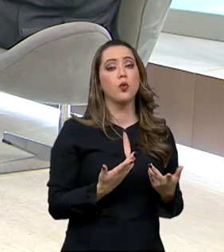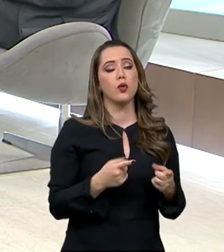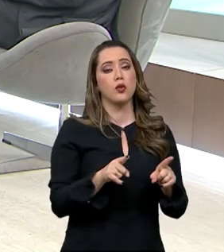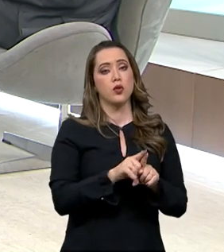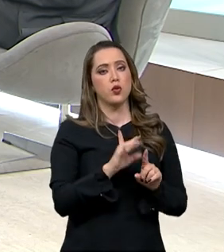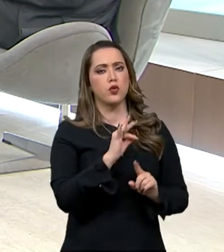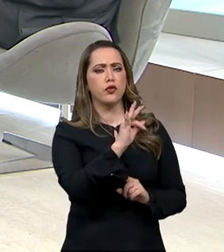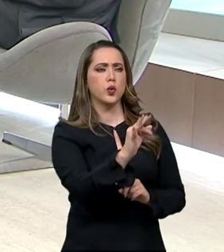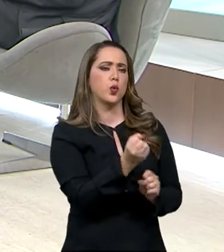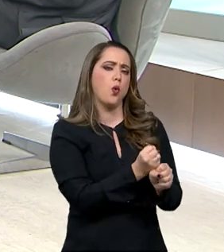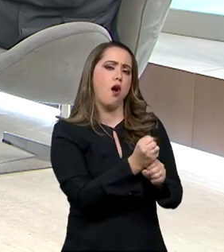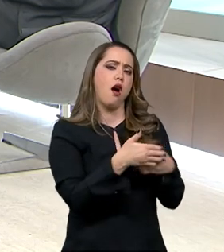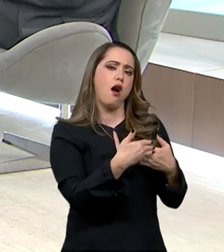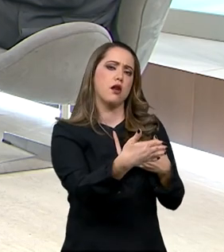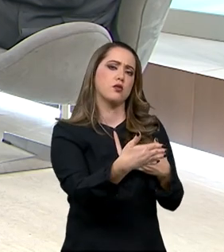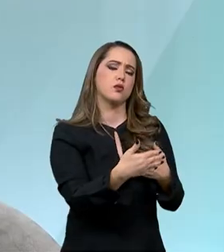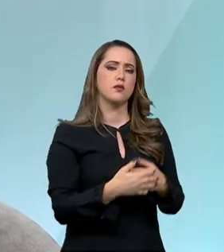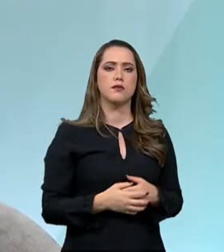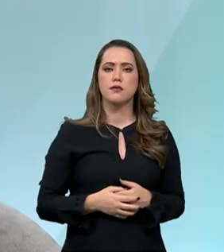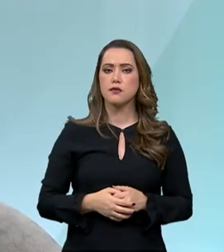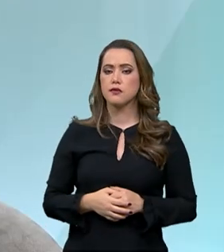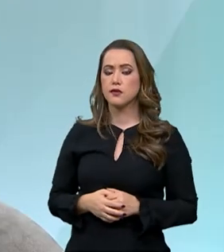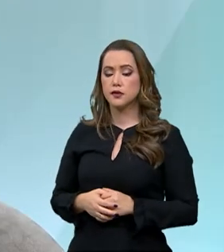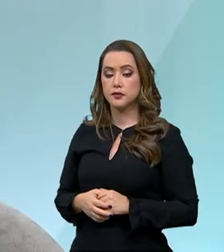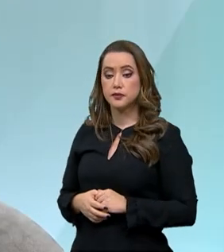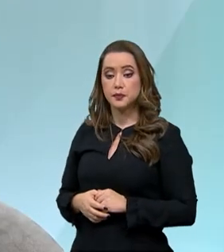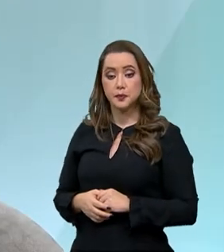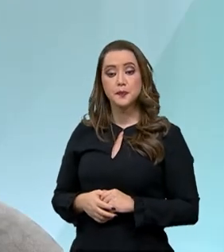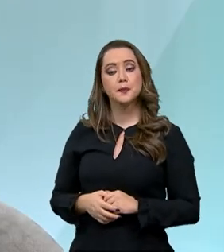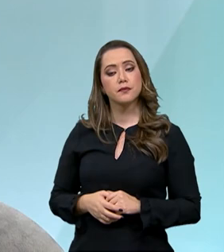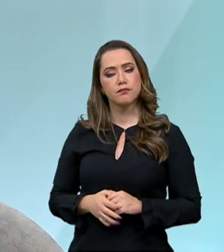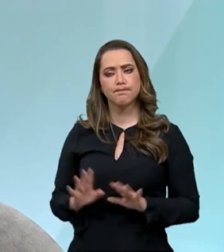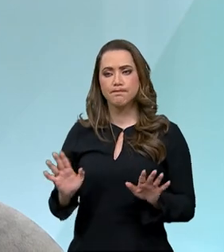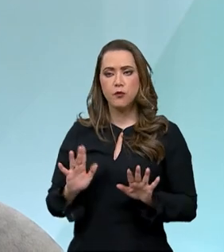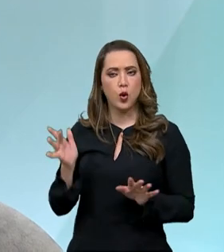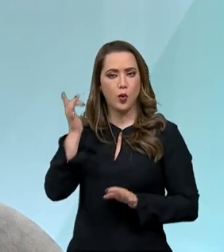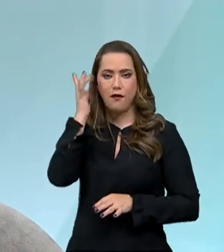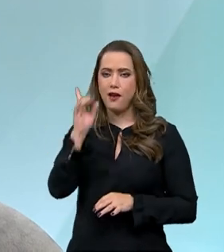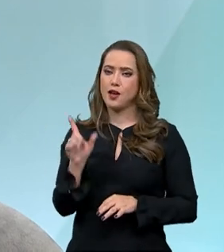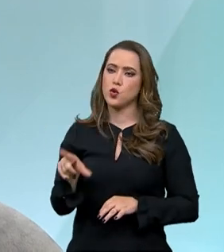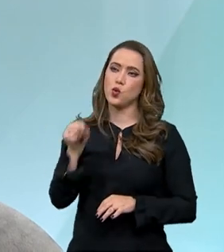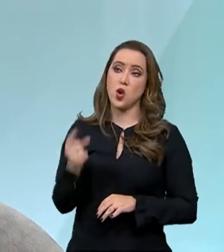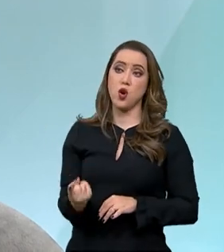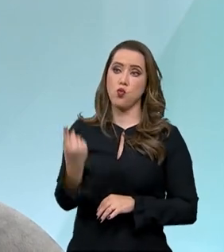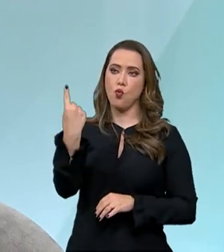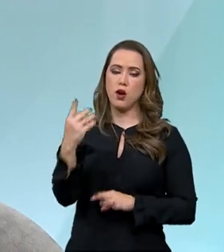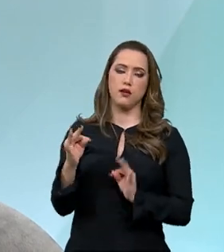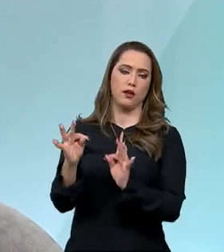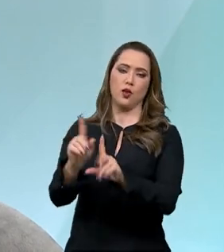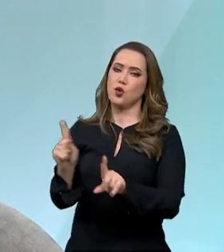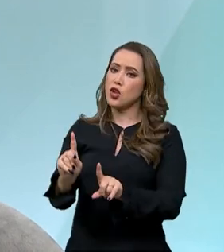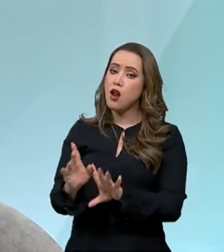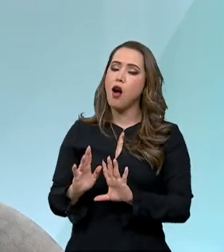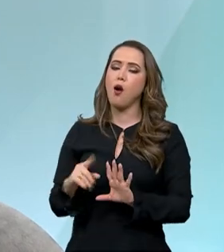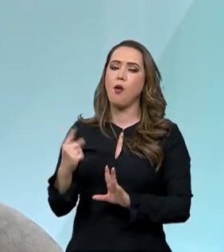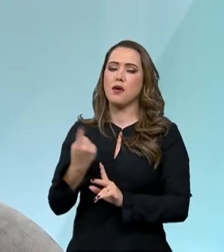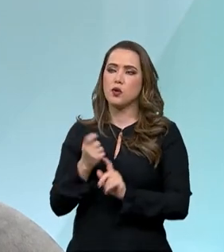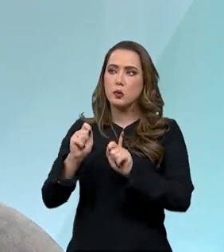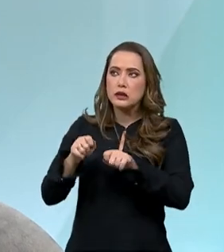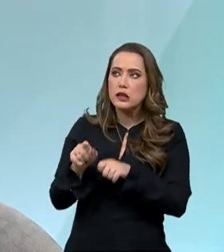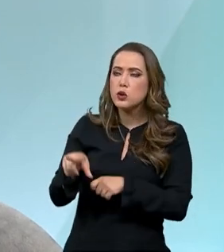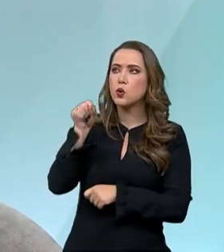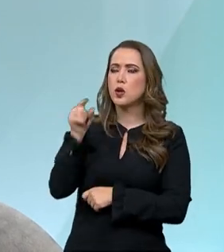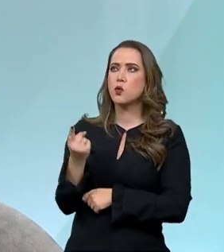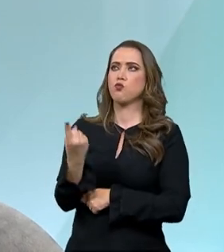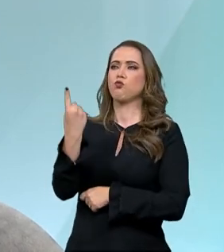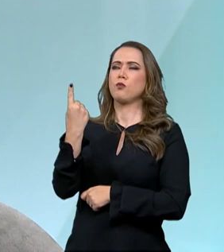próximos anos ou próximas décadas. É, não é fácil escolher uma tecnologia, né? Mas se eu pudesse escolher, eu